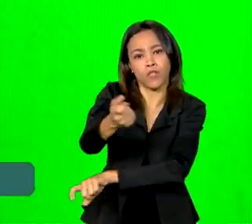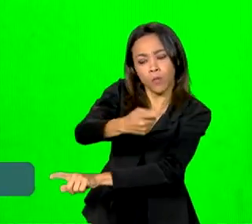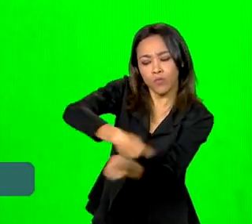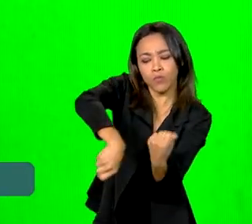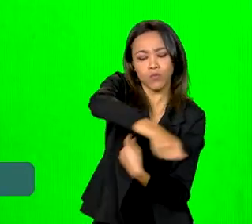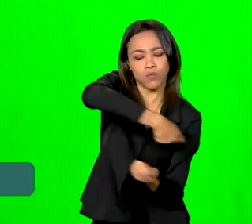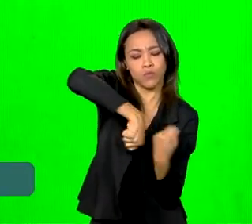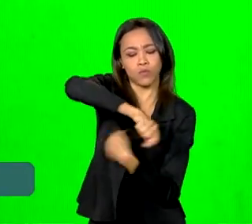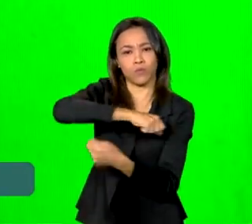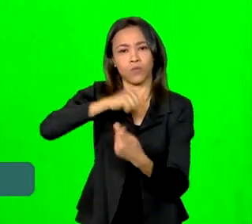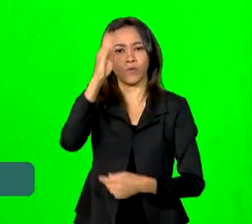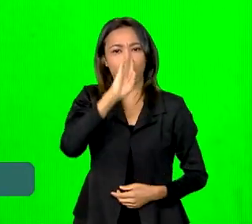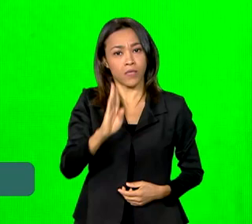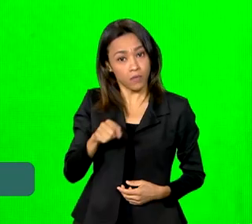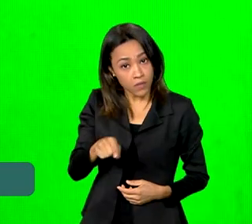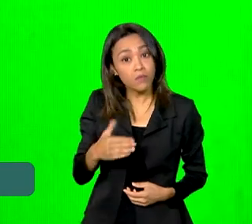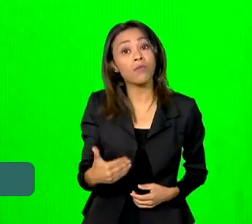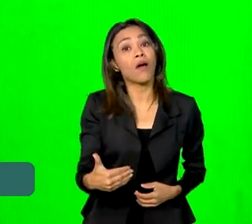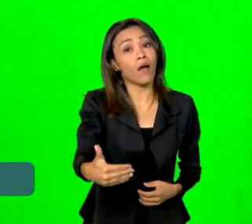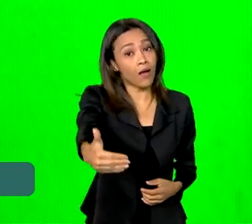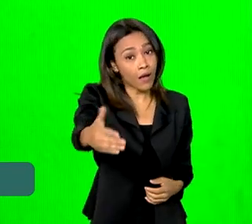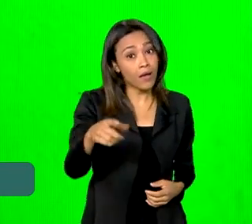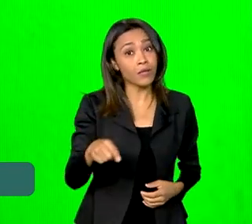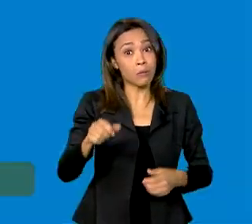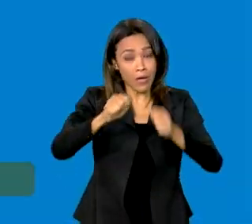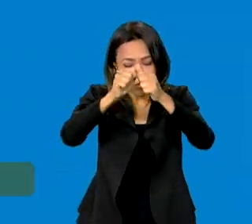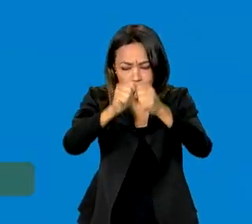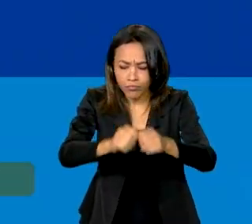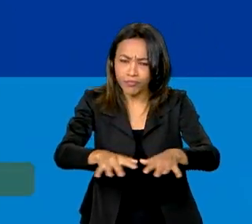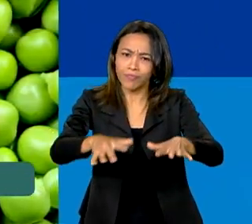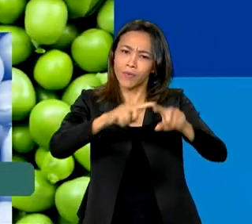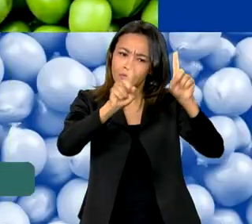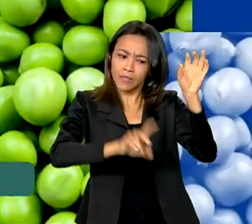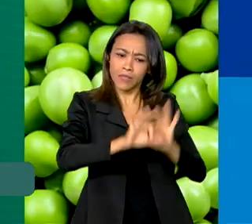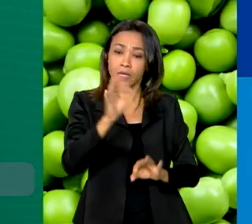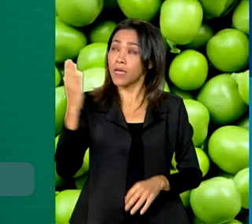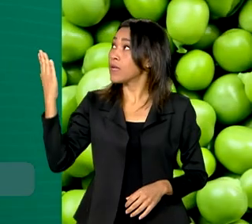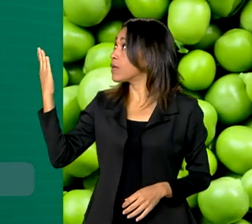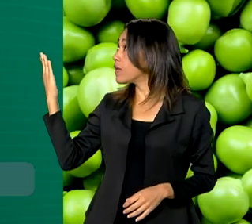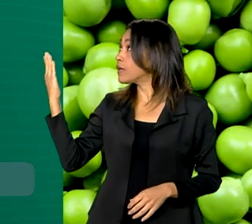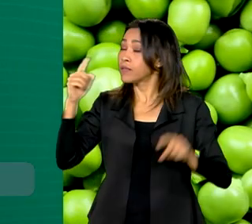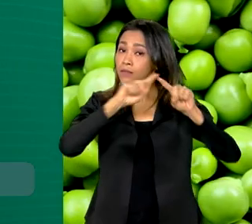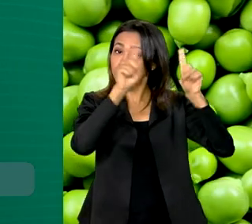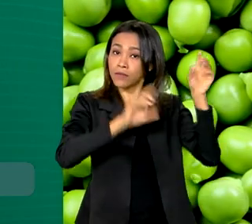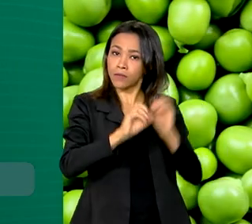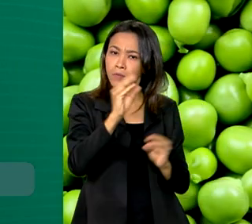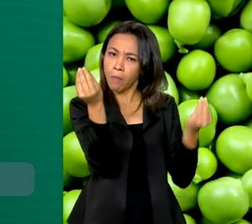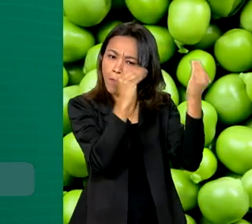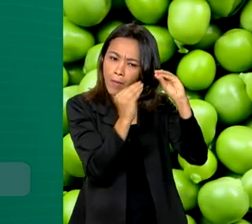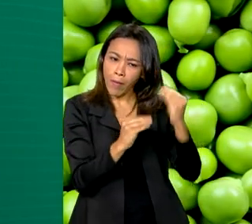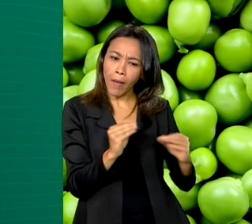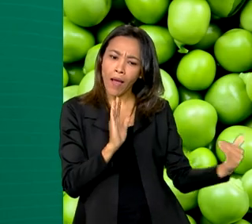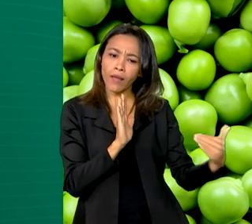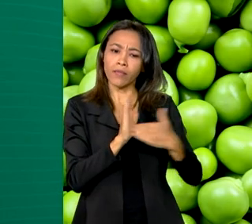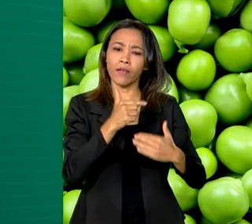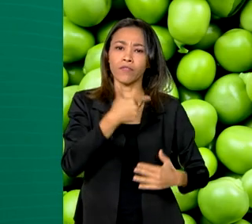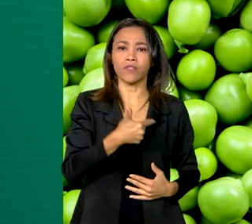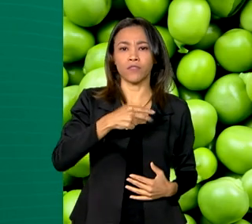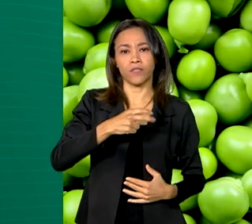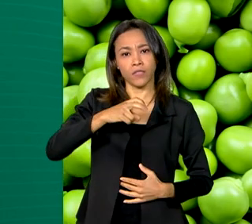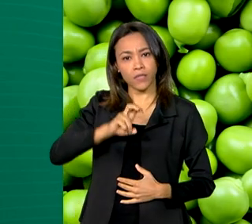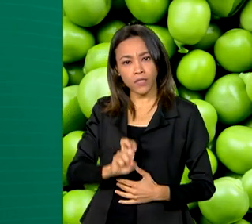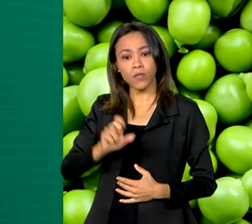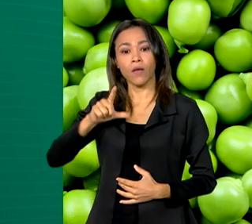certeza que assim será com mais esse Plano Safra. O novo Plano, que vai até junho de 2025, também prevê